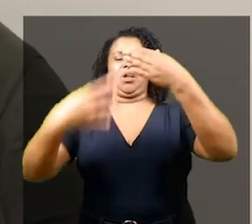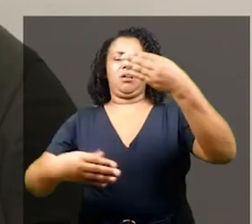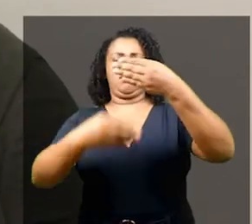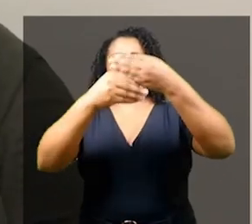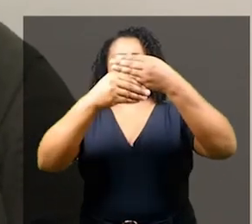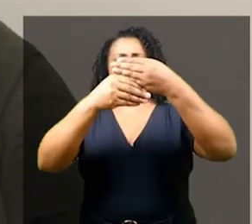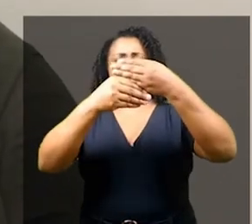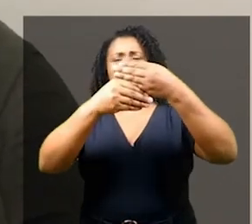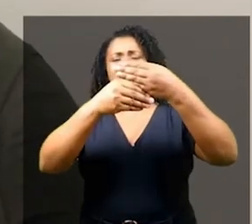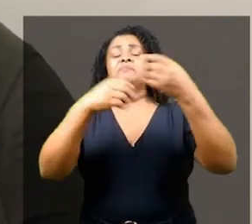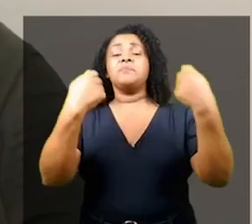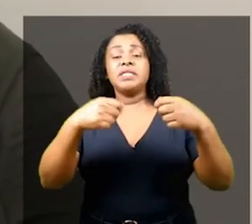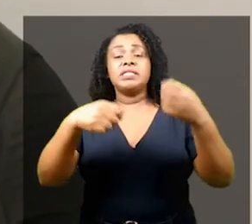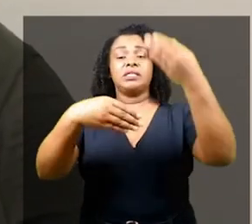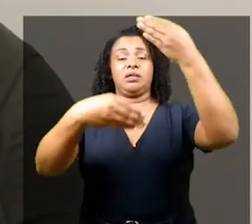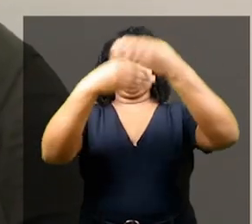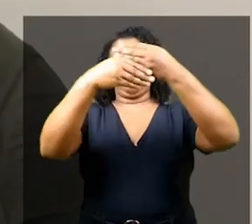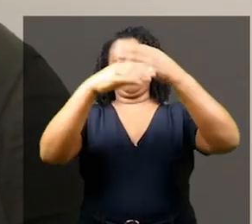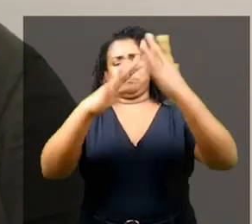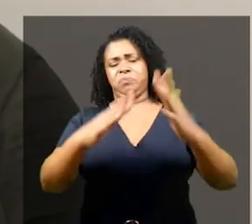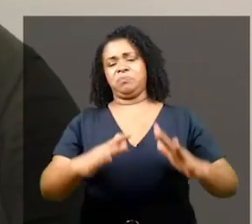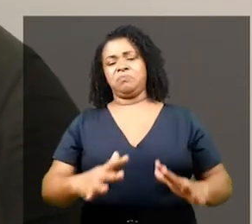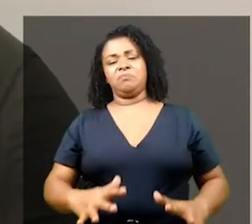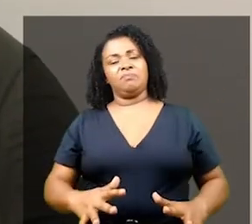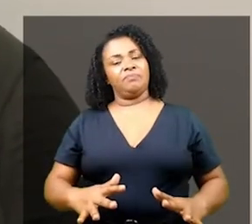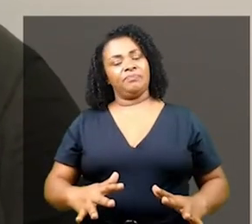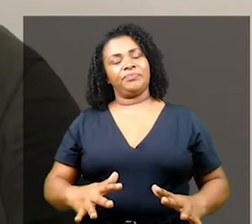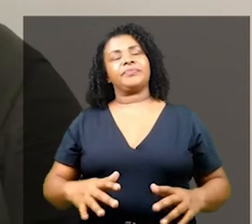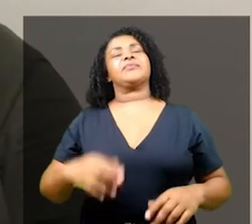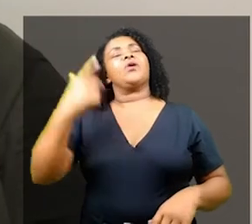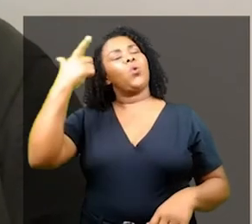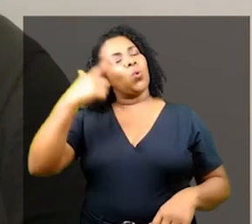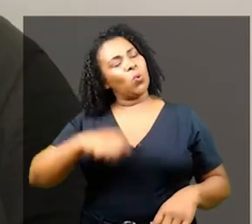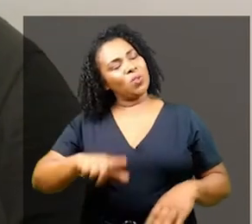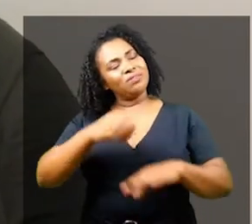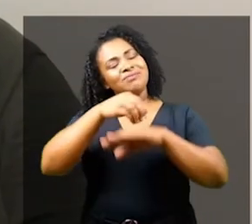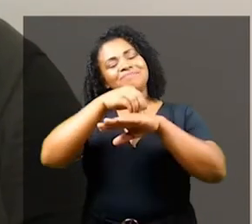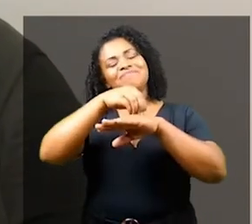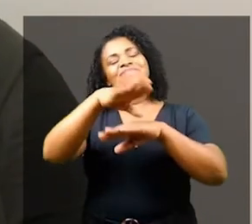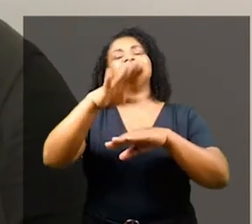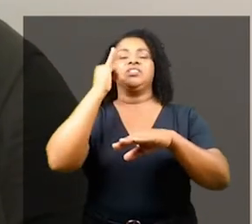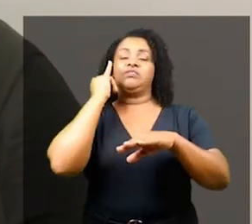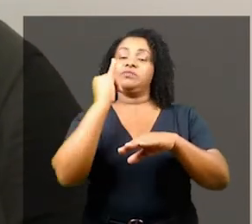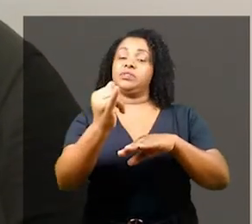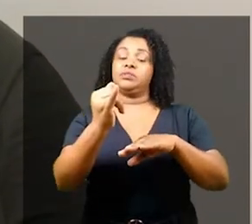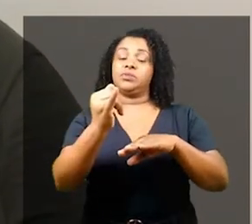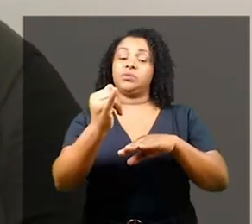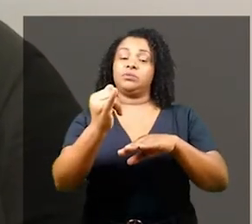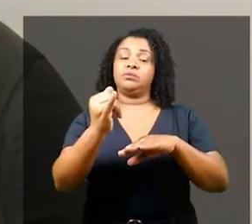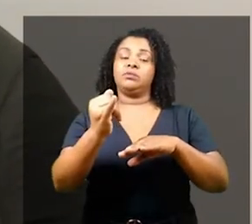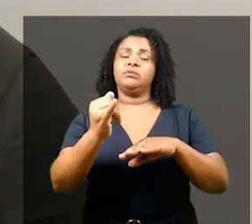desconstrução de uma máquina de extermínio dos povos negros que ainda impera no Brasil. Eu repito. Estou falando isso